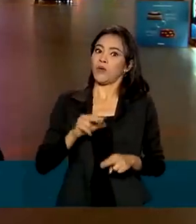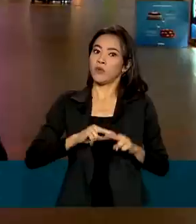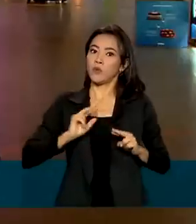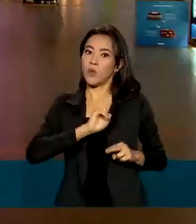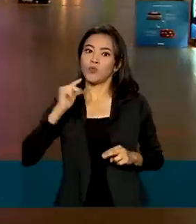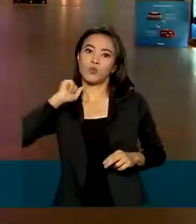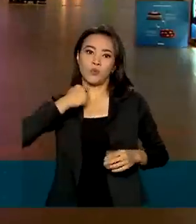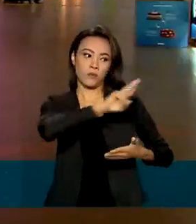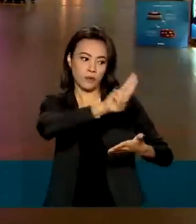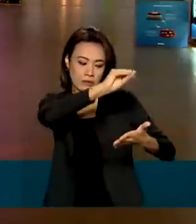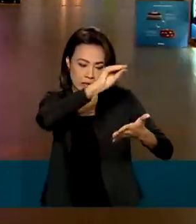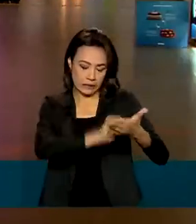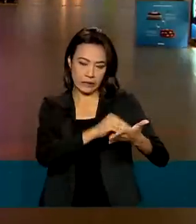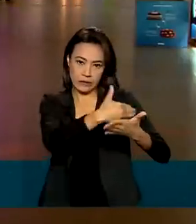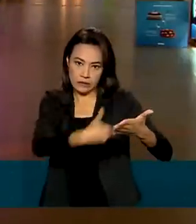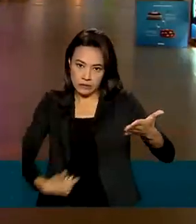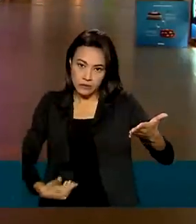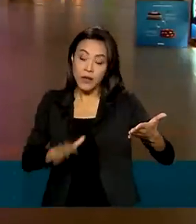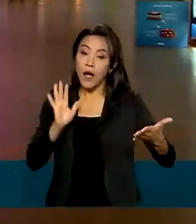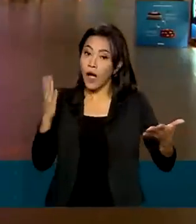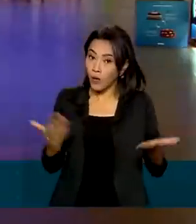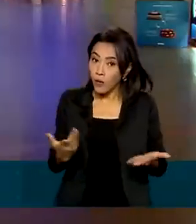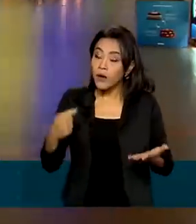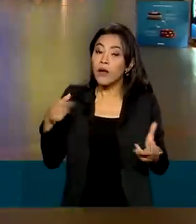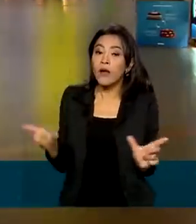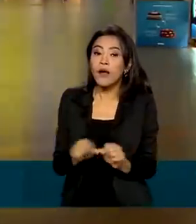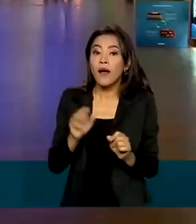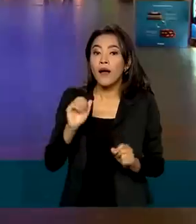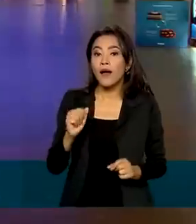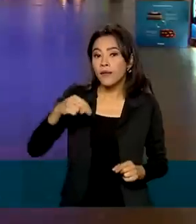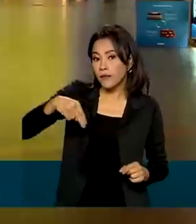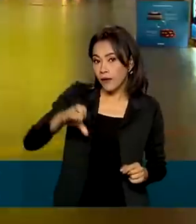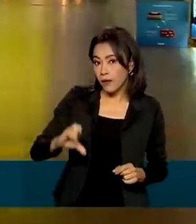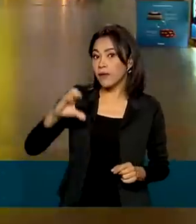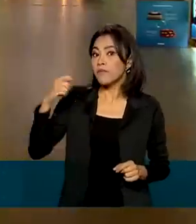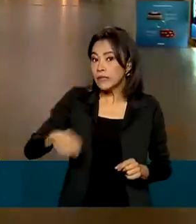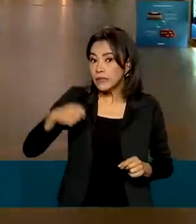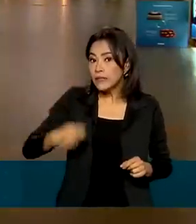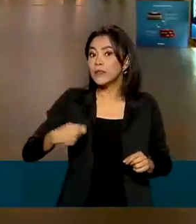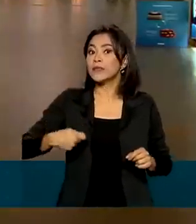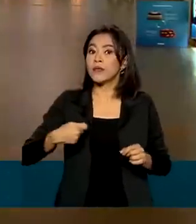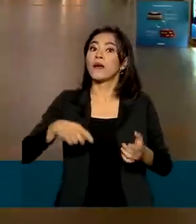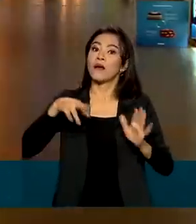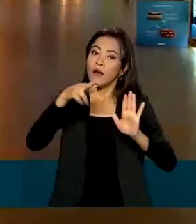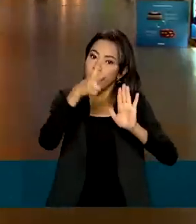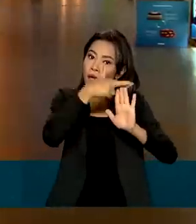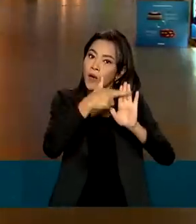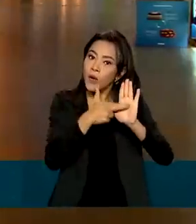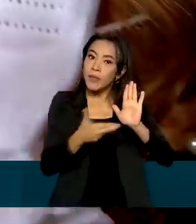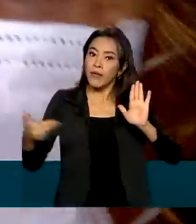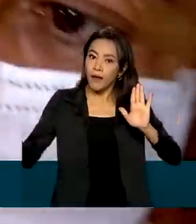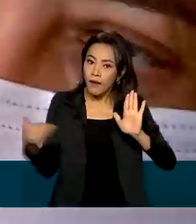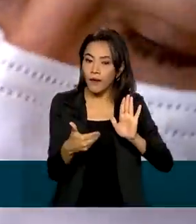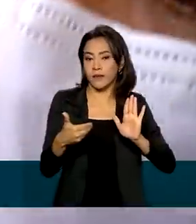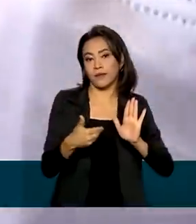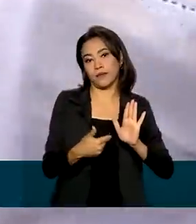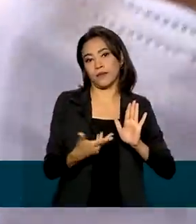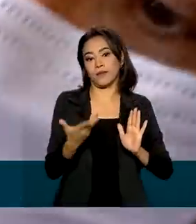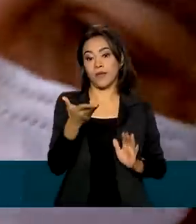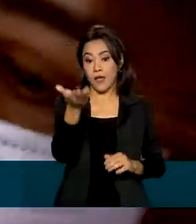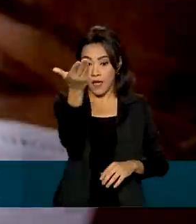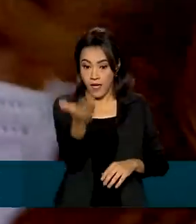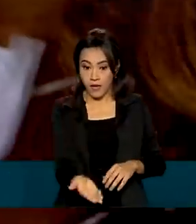ANAC precisa agora regulamentar o tratamento a ser dispensado a esse viajante. Essa